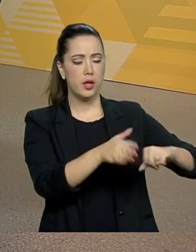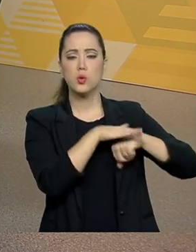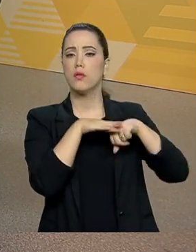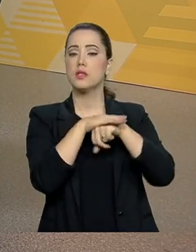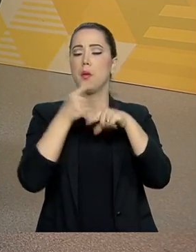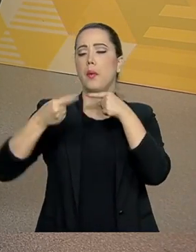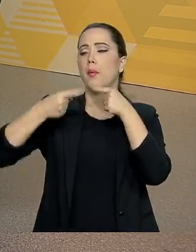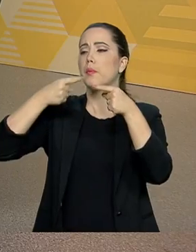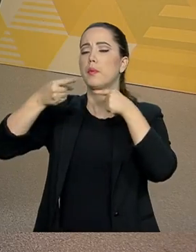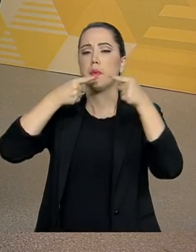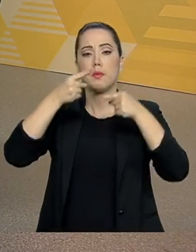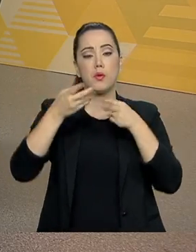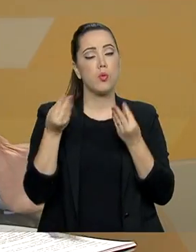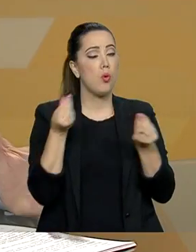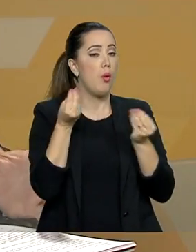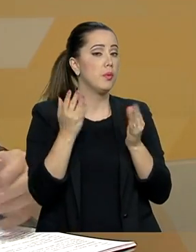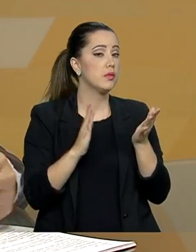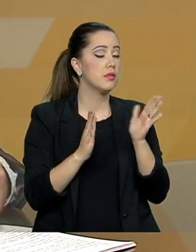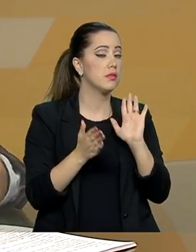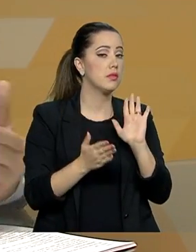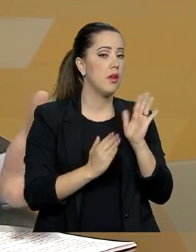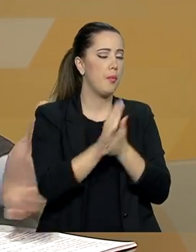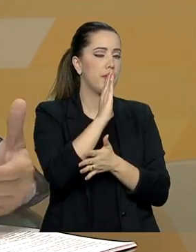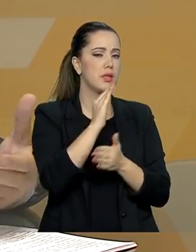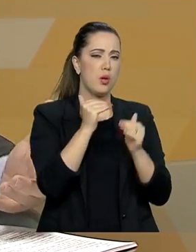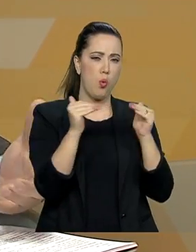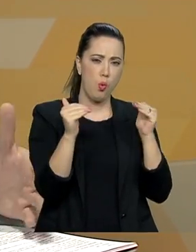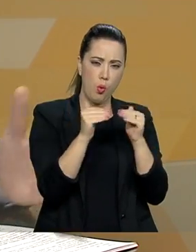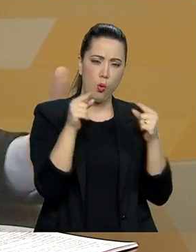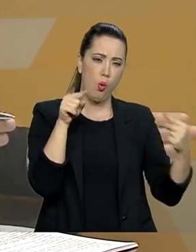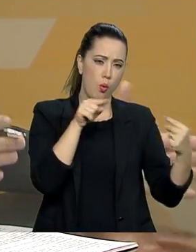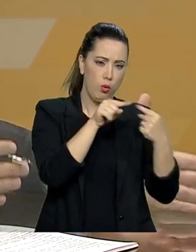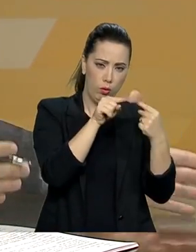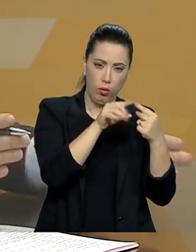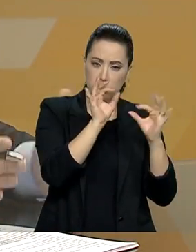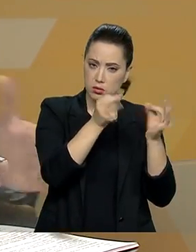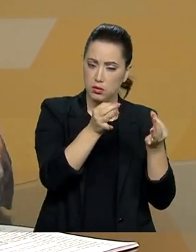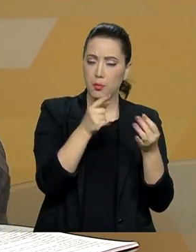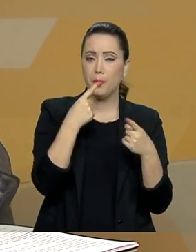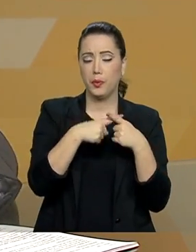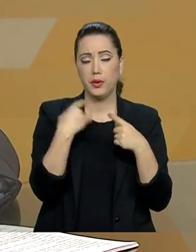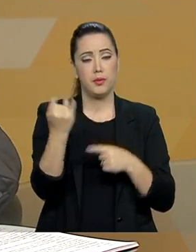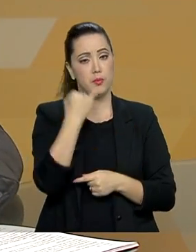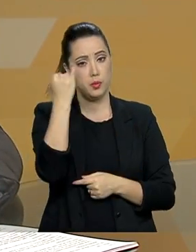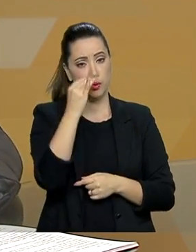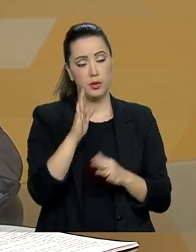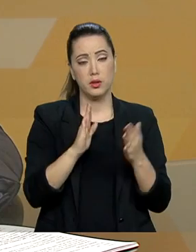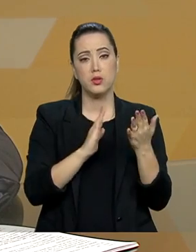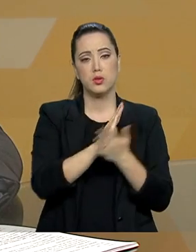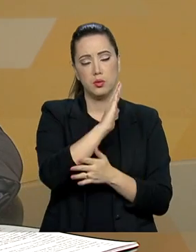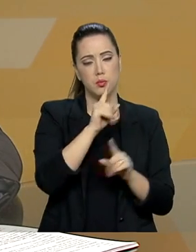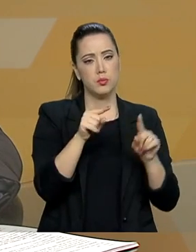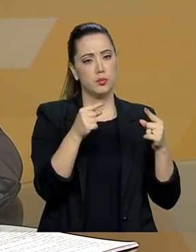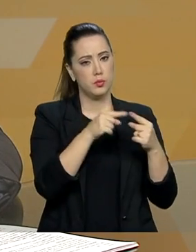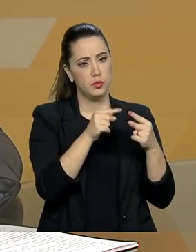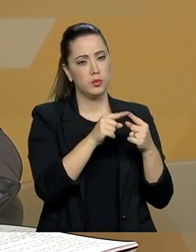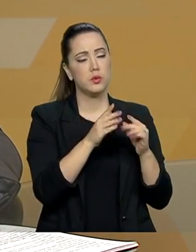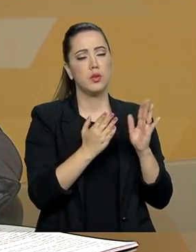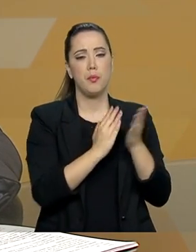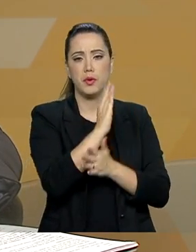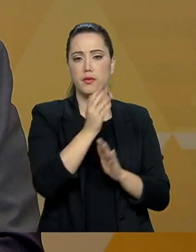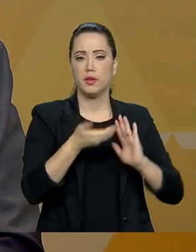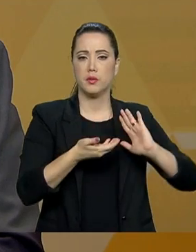a aceitação da proposta pelo Legislativo, já que é fundamental a proposta ser aprovada pela Câmara dos Deputados e pelo Senado Federal?